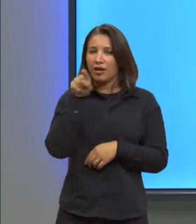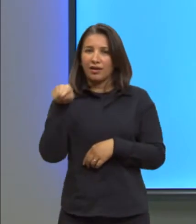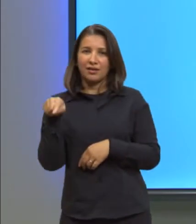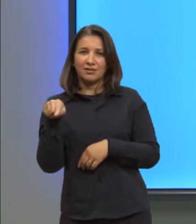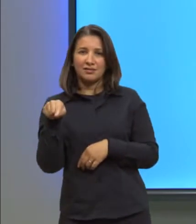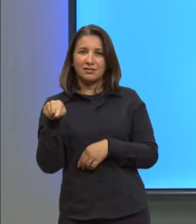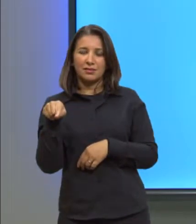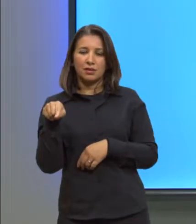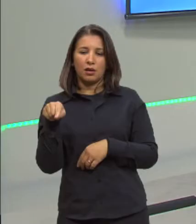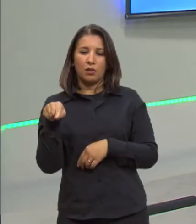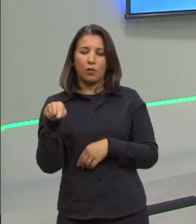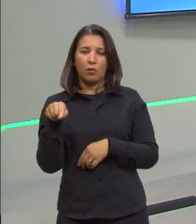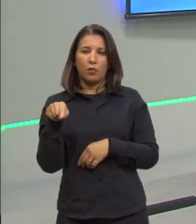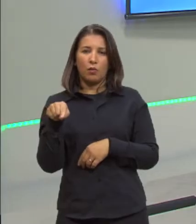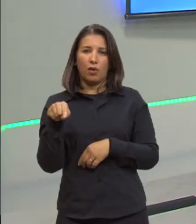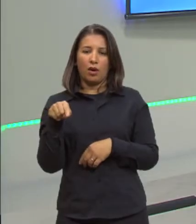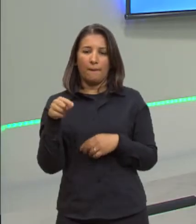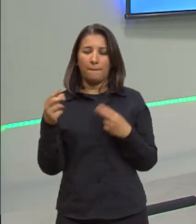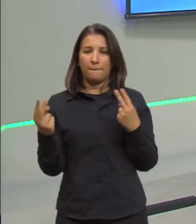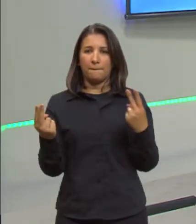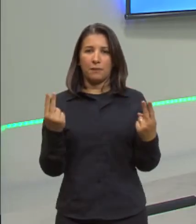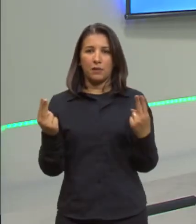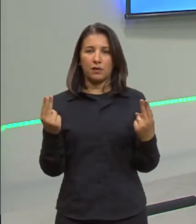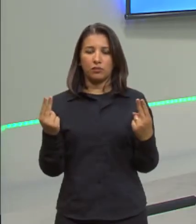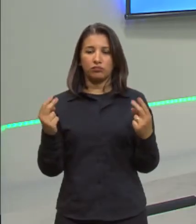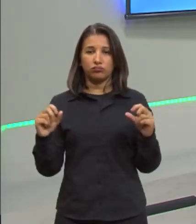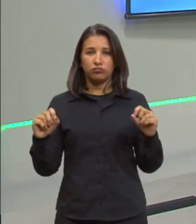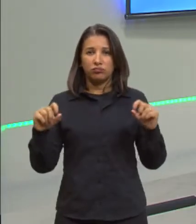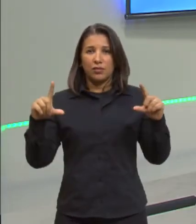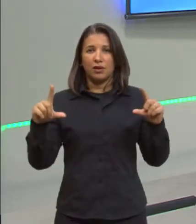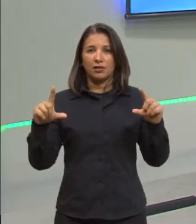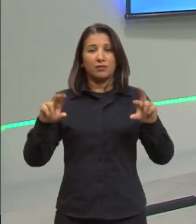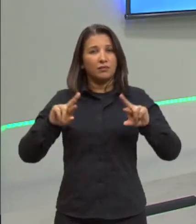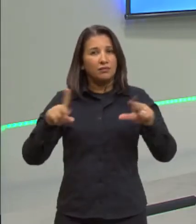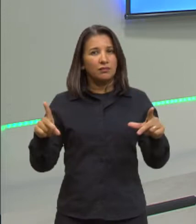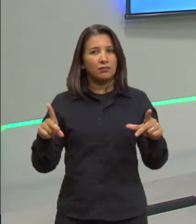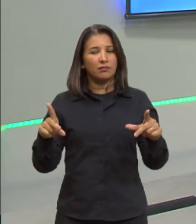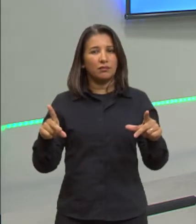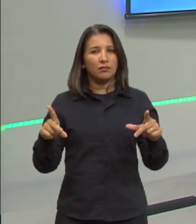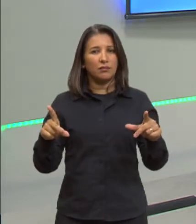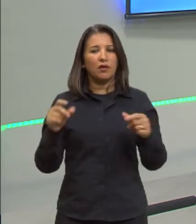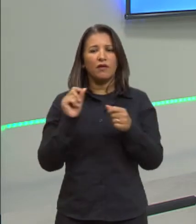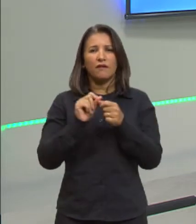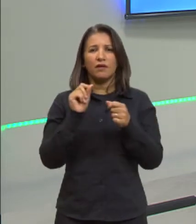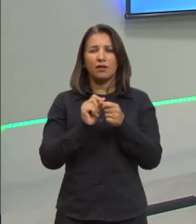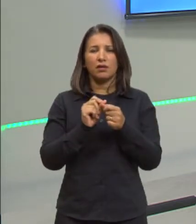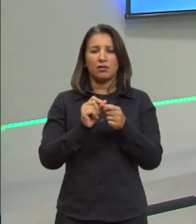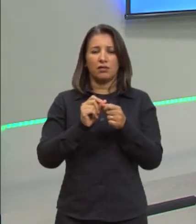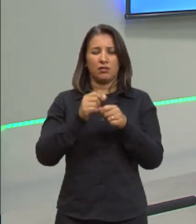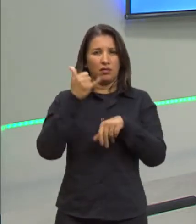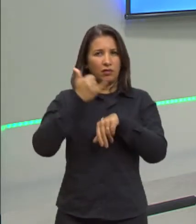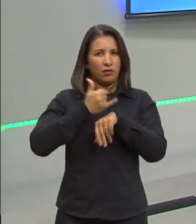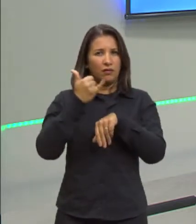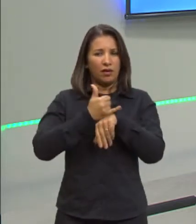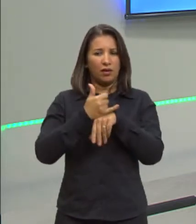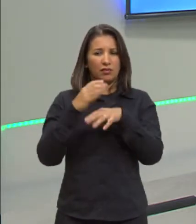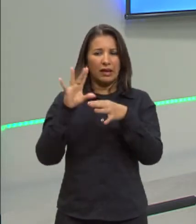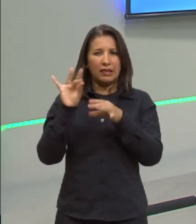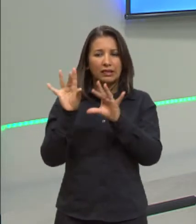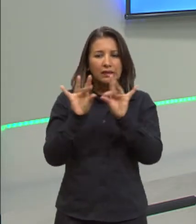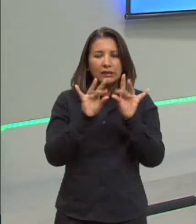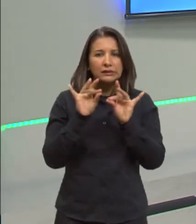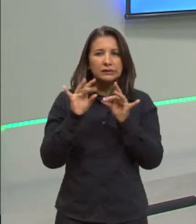proporção de aumento, apesar de eles estarem soldados, vai ser diferente, fazendo com que o ferro, que essa liga, que essa